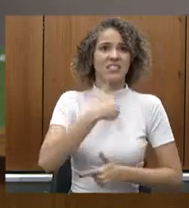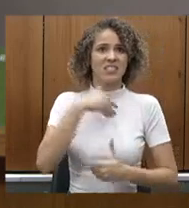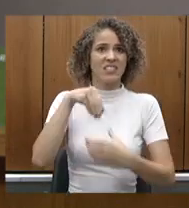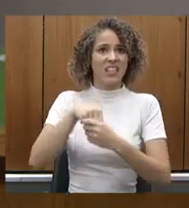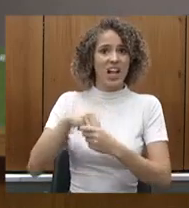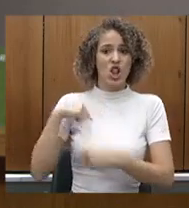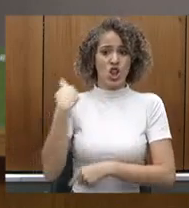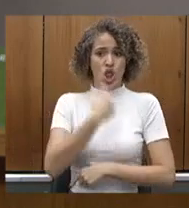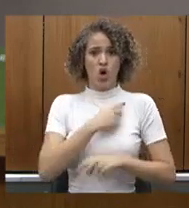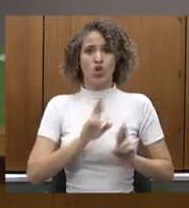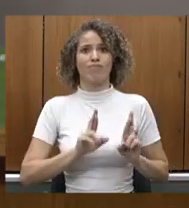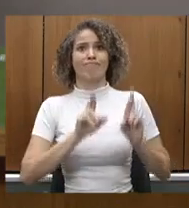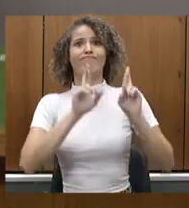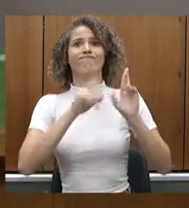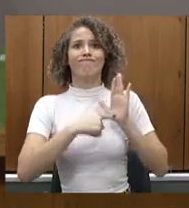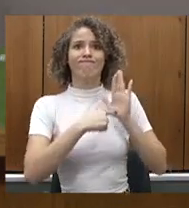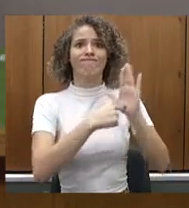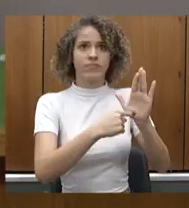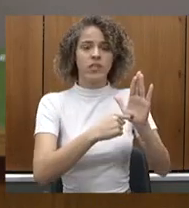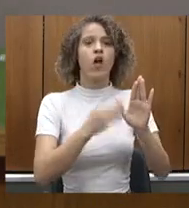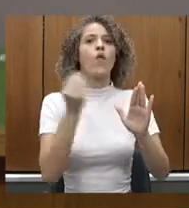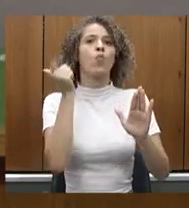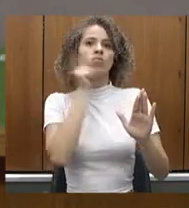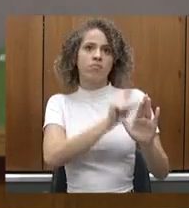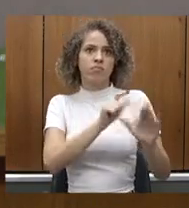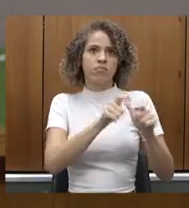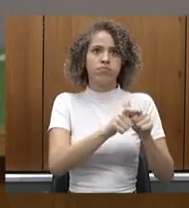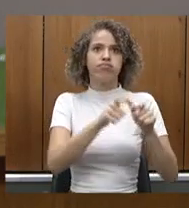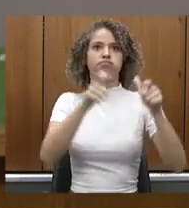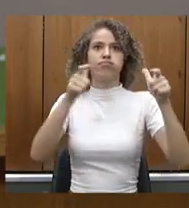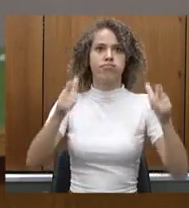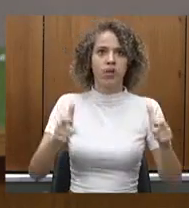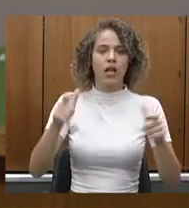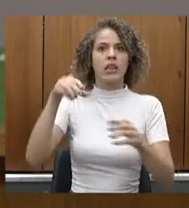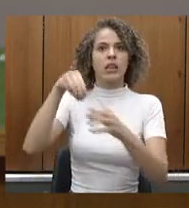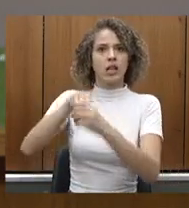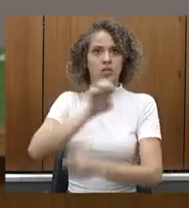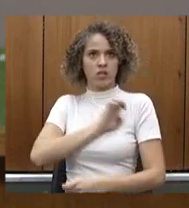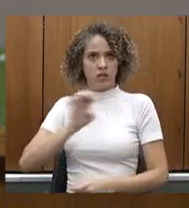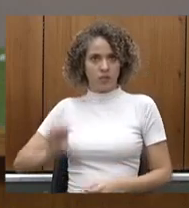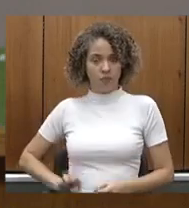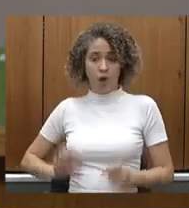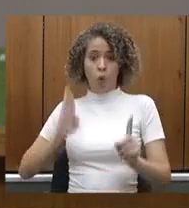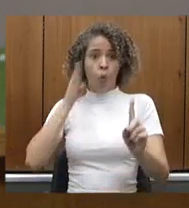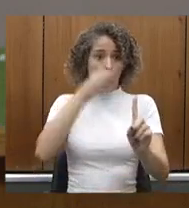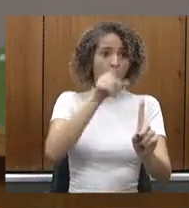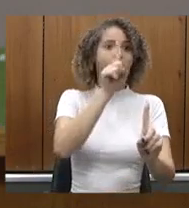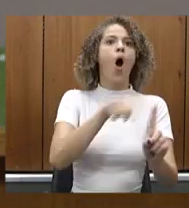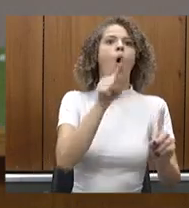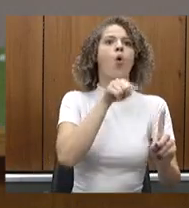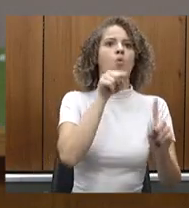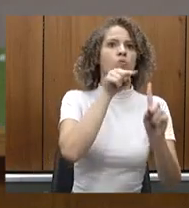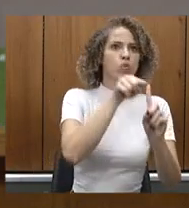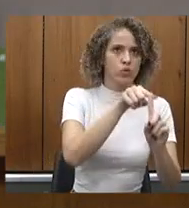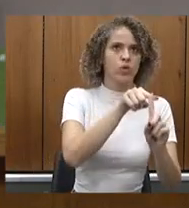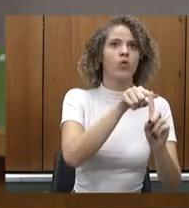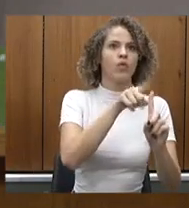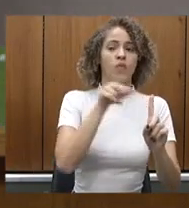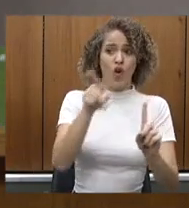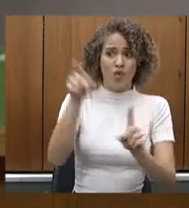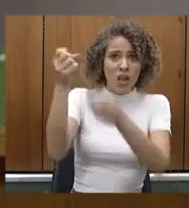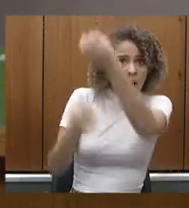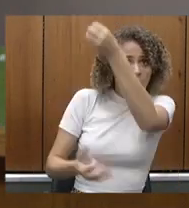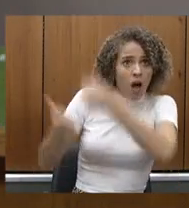fase agora nós vamos ampliar hemodiálise para os vazios assistenciais do Estado e o nosso foco é esse Tito exatamente o que você falou